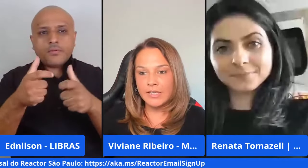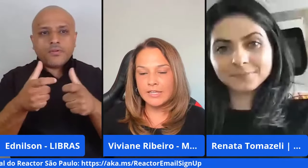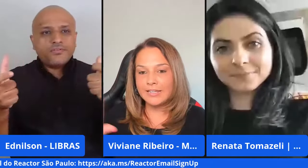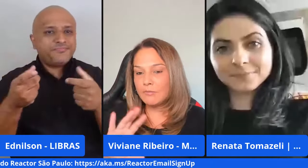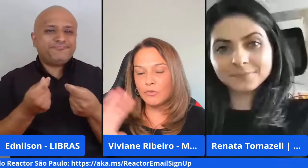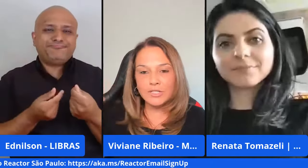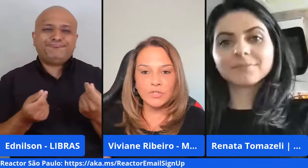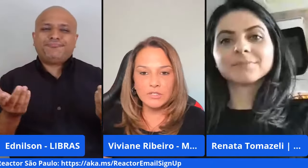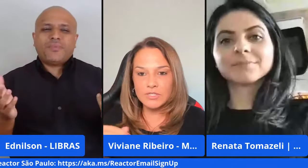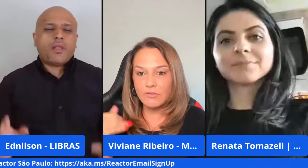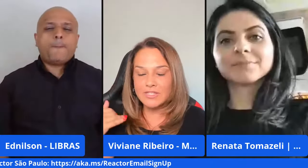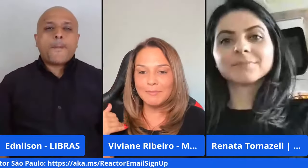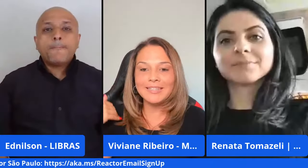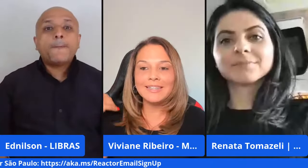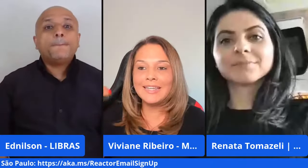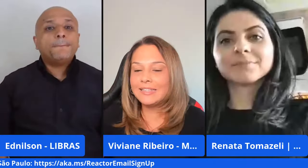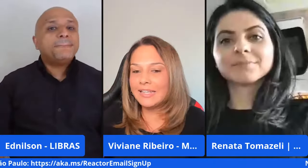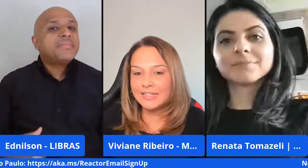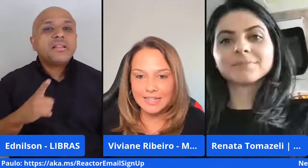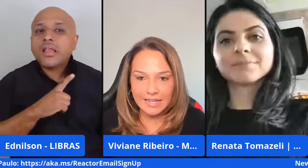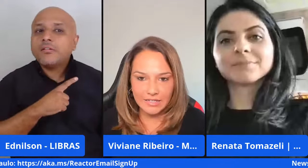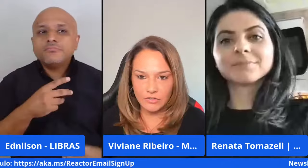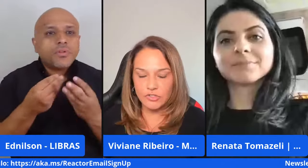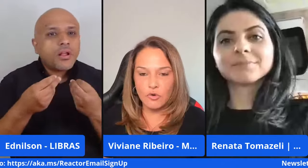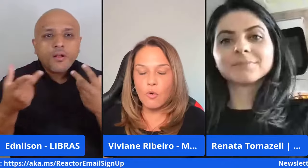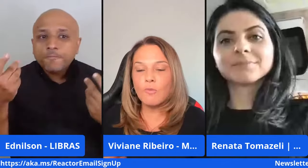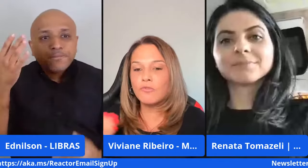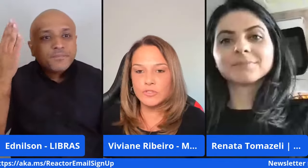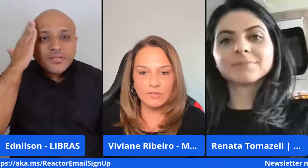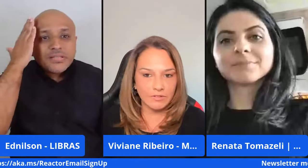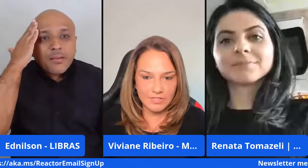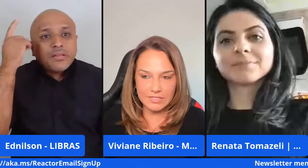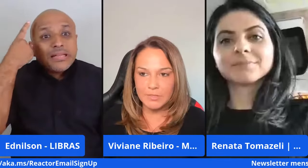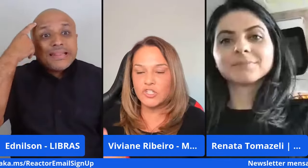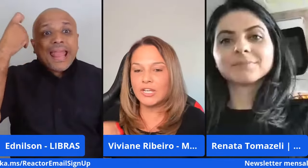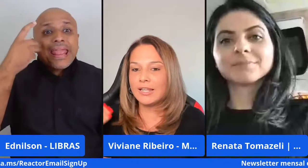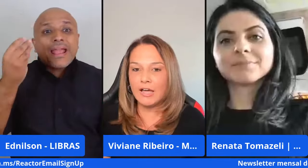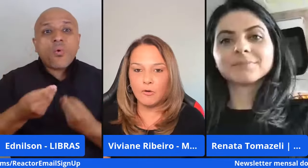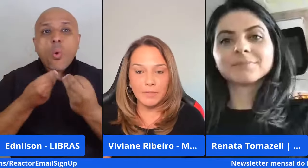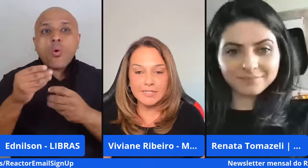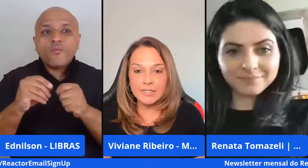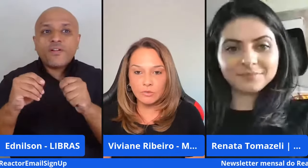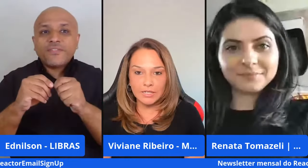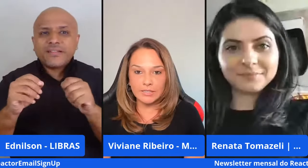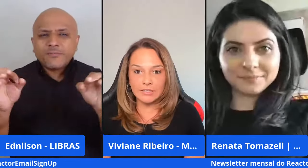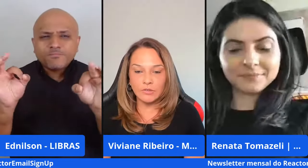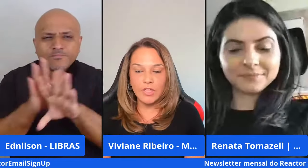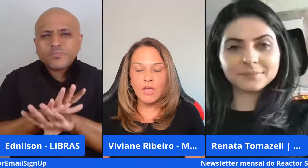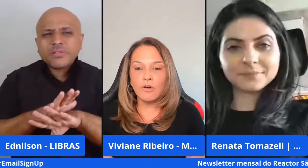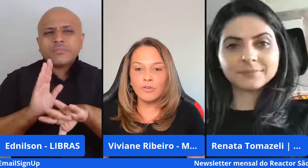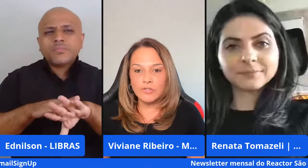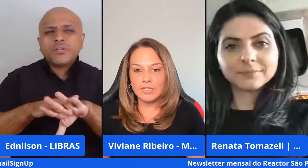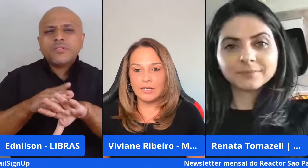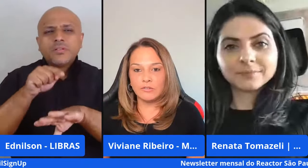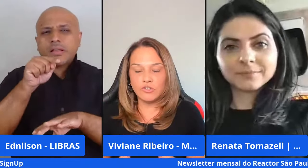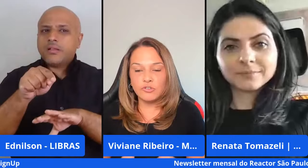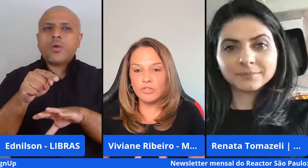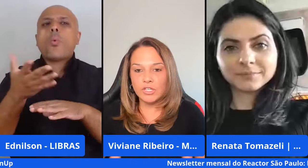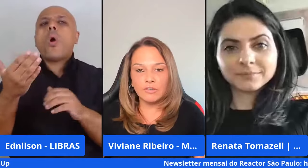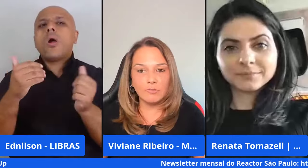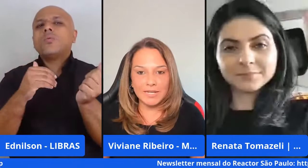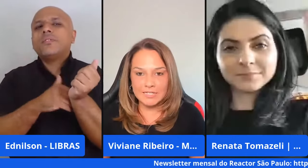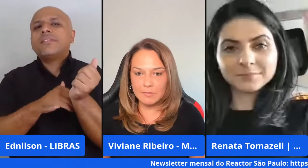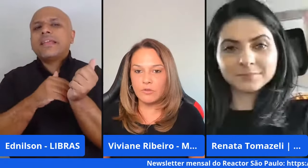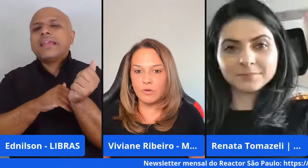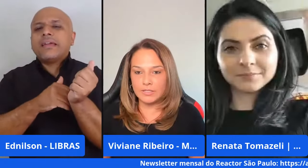né e aí tem muitas coisas que você não sabe nem tem ideia de como você vai fazer para chegar lá ou para executar aquilo qual que é o segredo